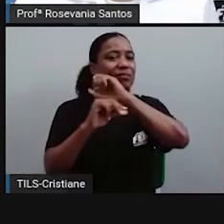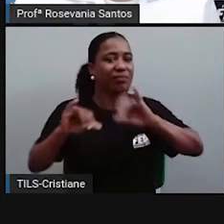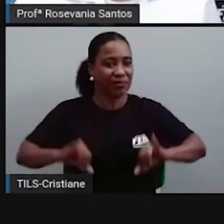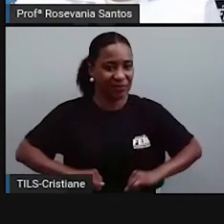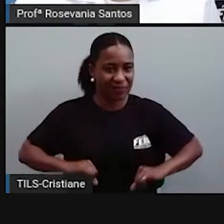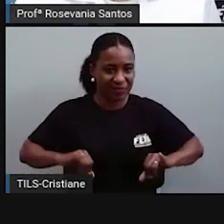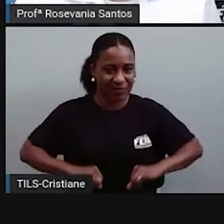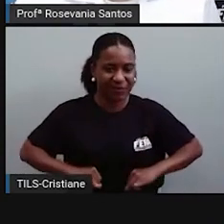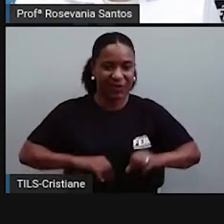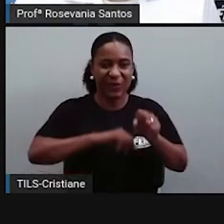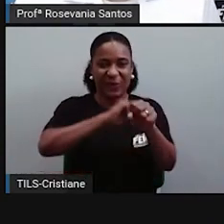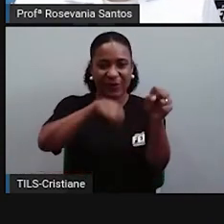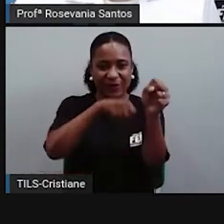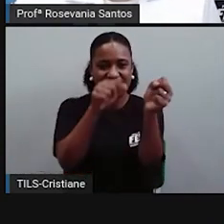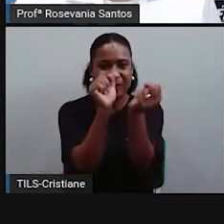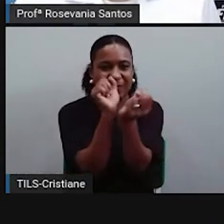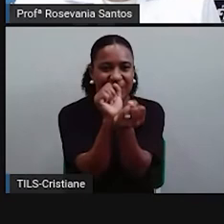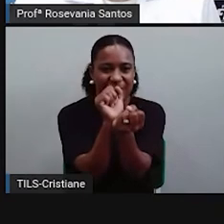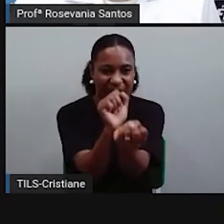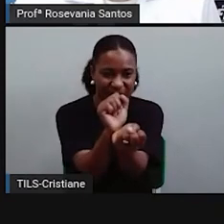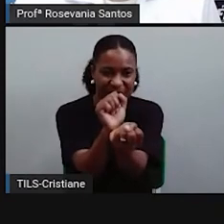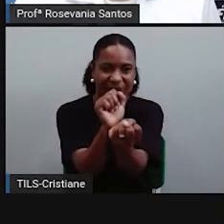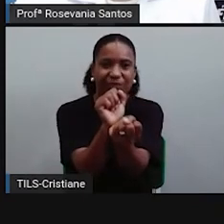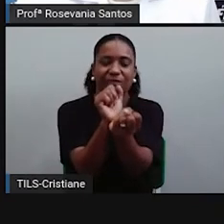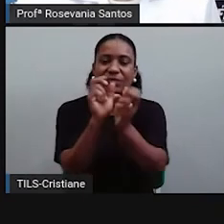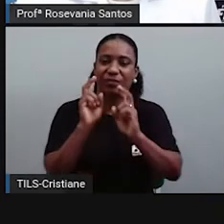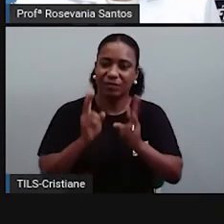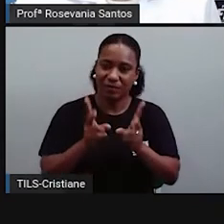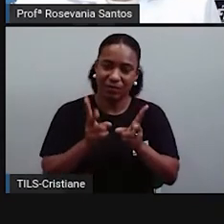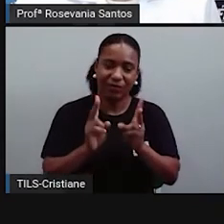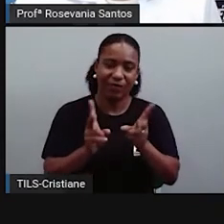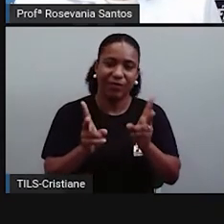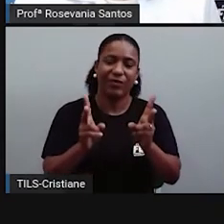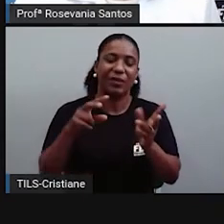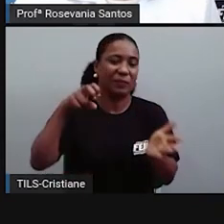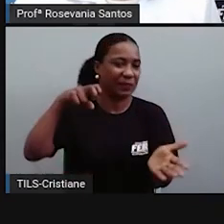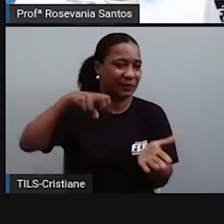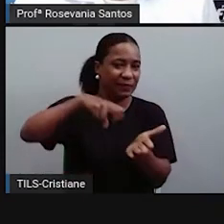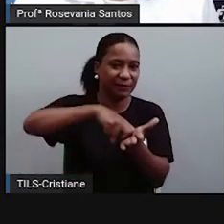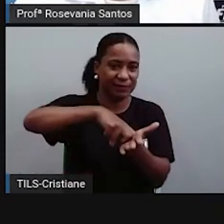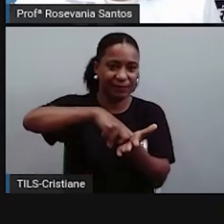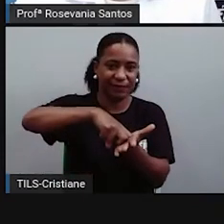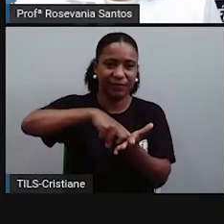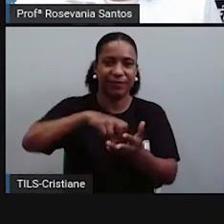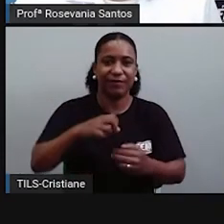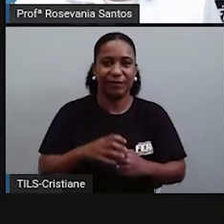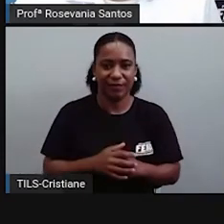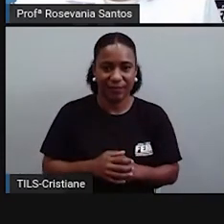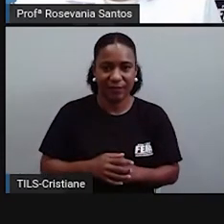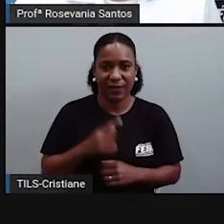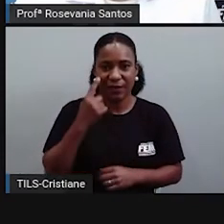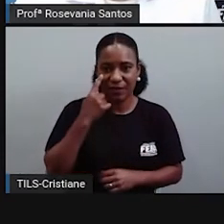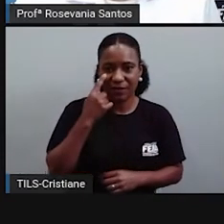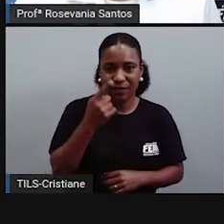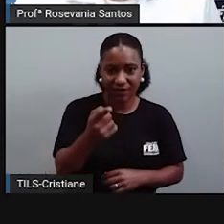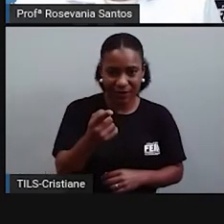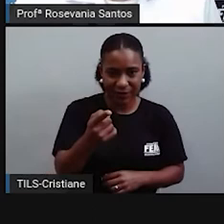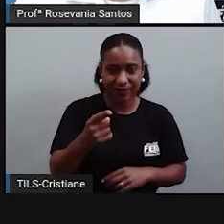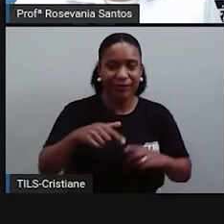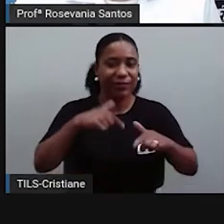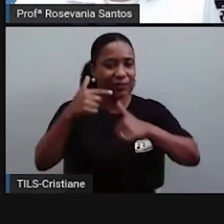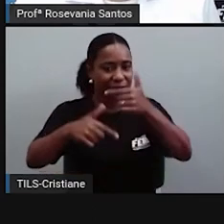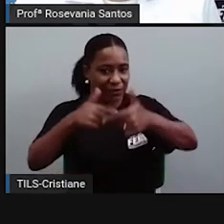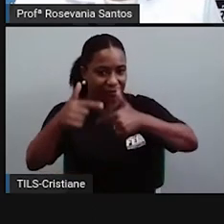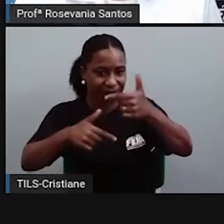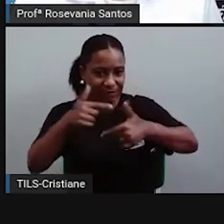Sempre amarrados. Aqui é uma cena de castigo. Aqui. Um espaço deles. Trabalhando. Aqui como é que eles